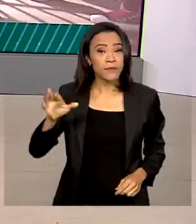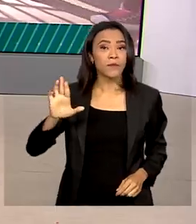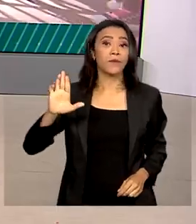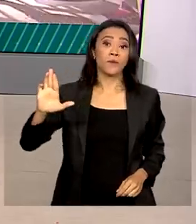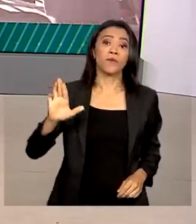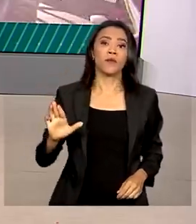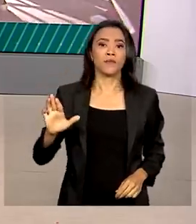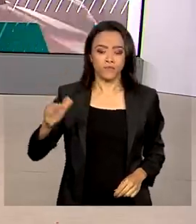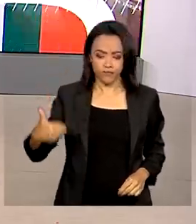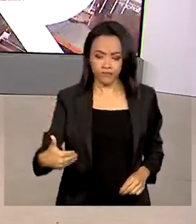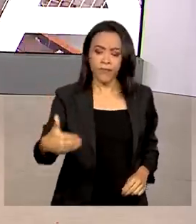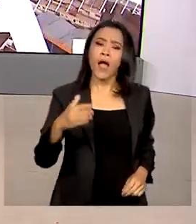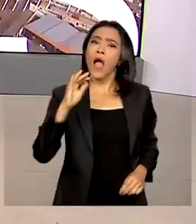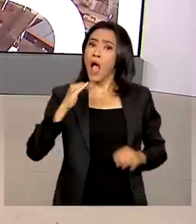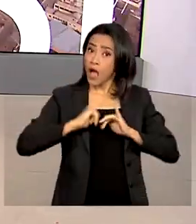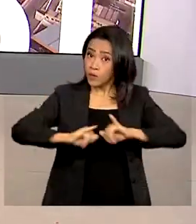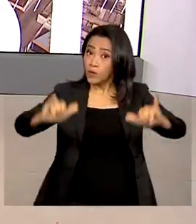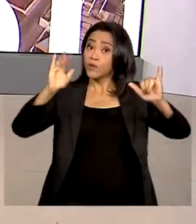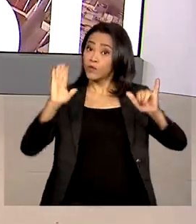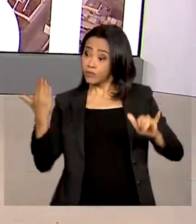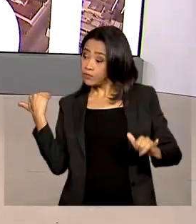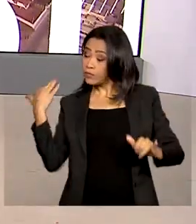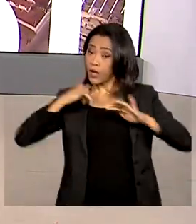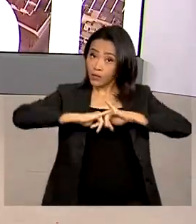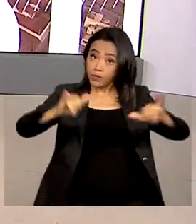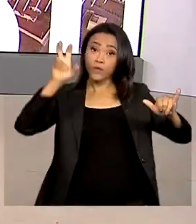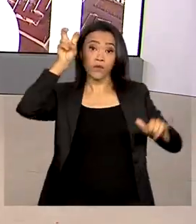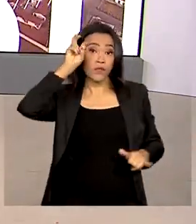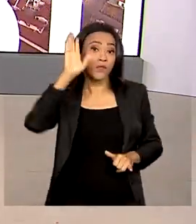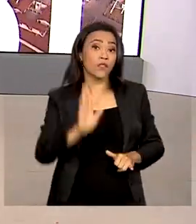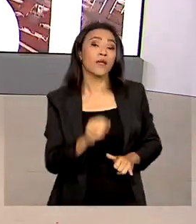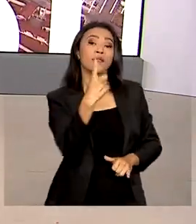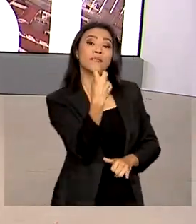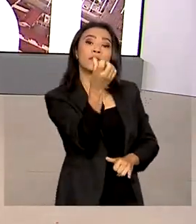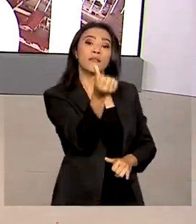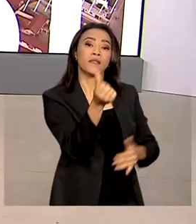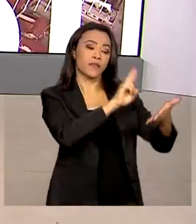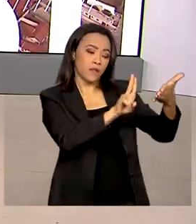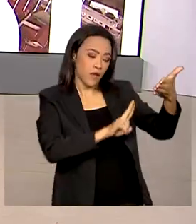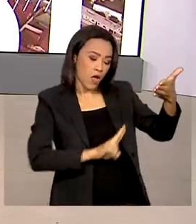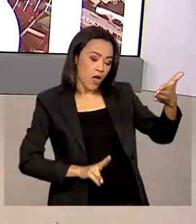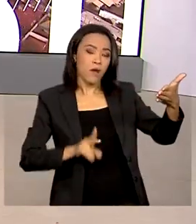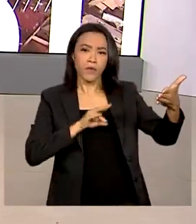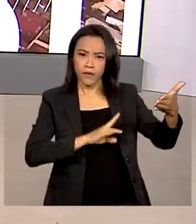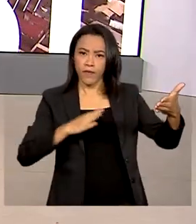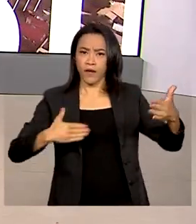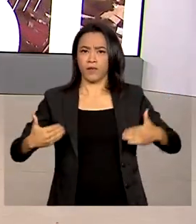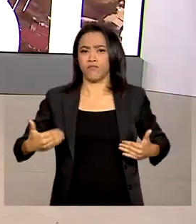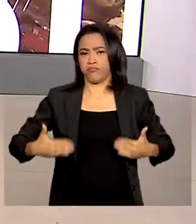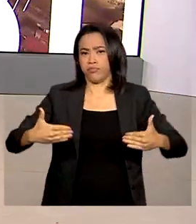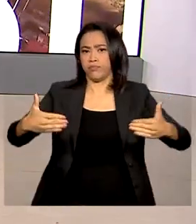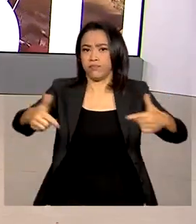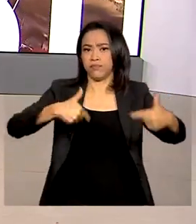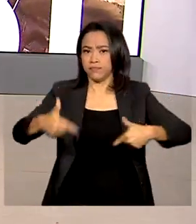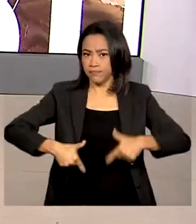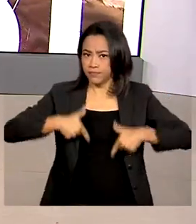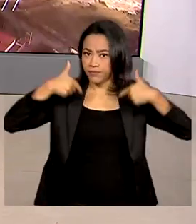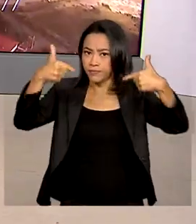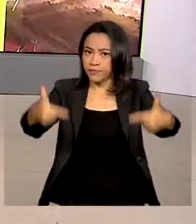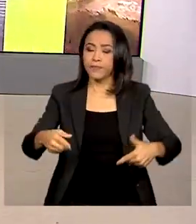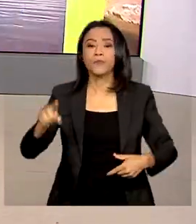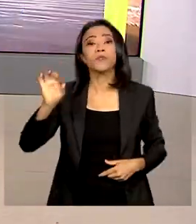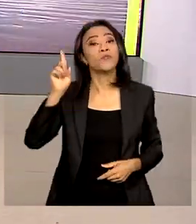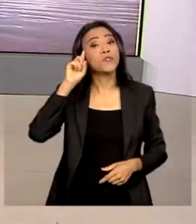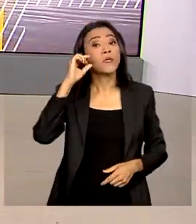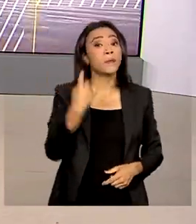Silva, anunciou nessa quinta-feira 16 nomes que vão compor o Ministério do Novo Governo a partir de 1º de janeiro.